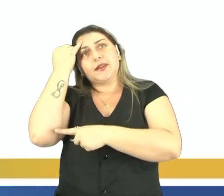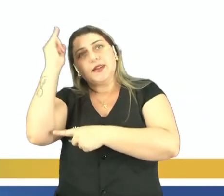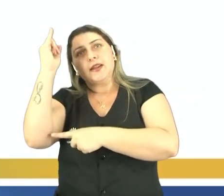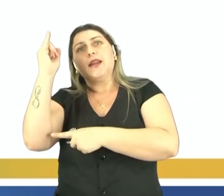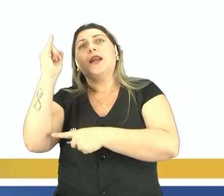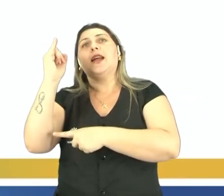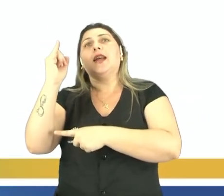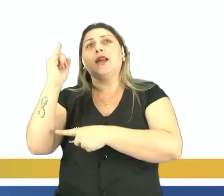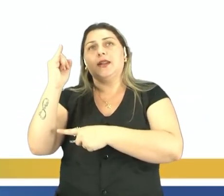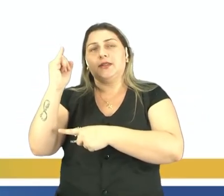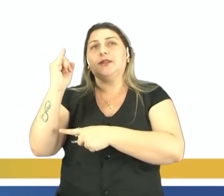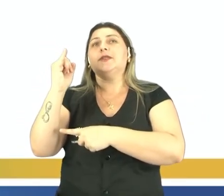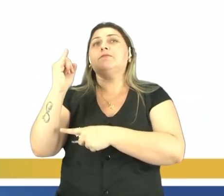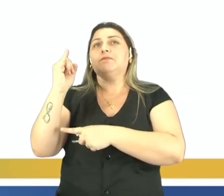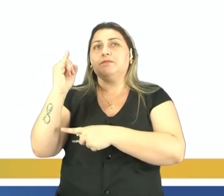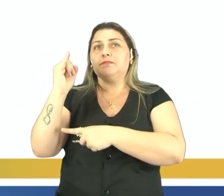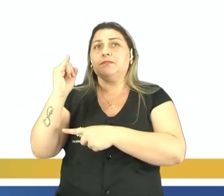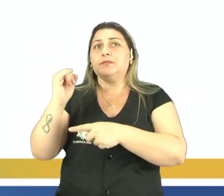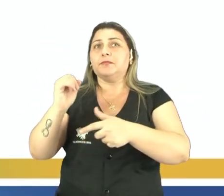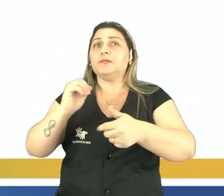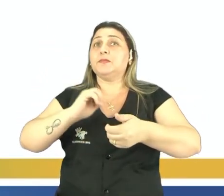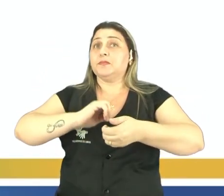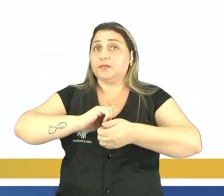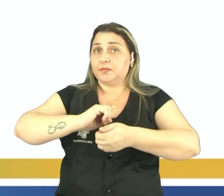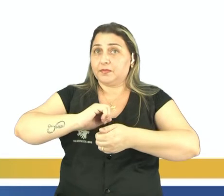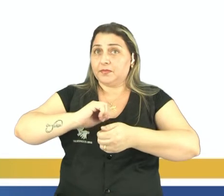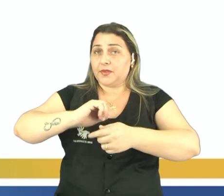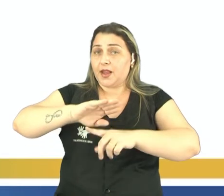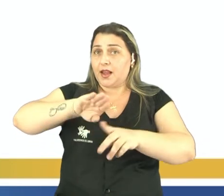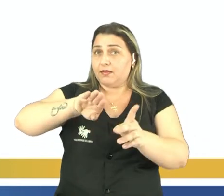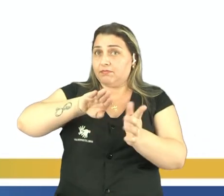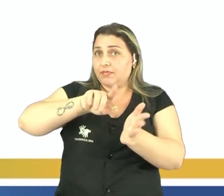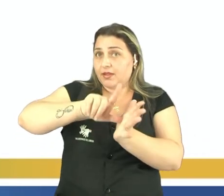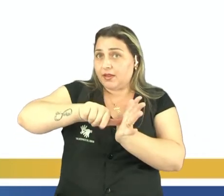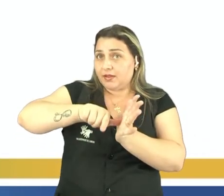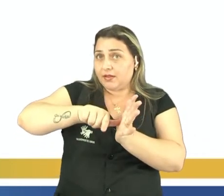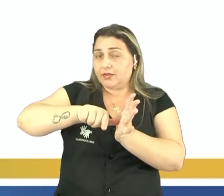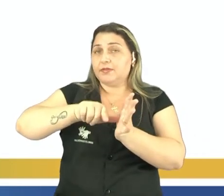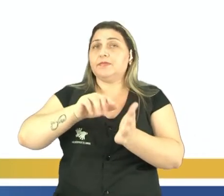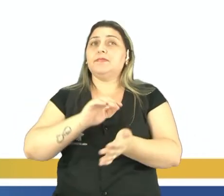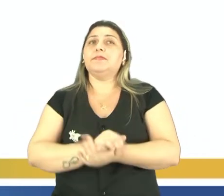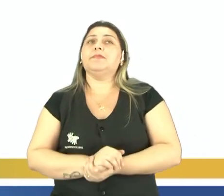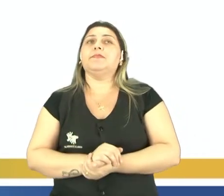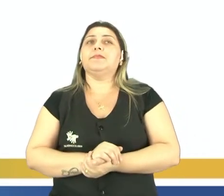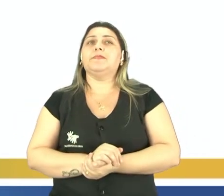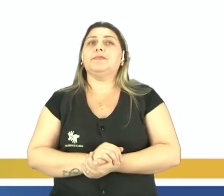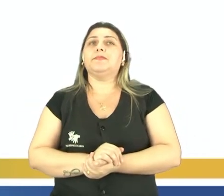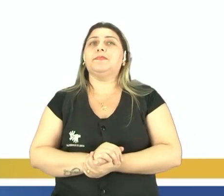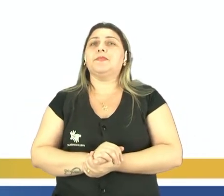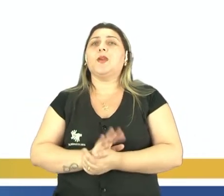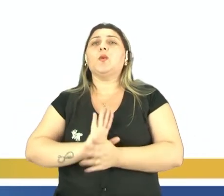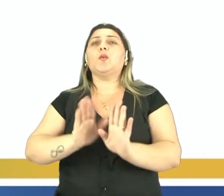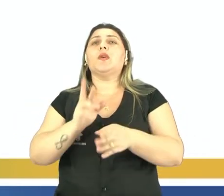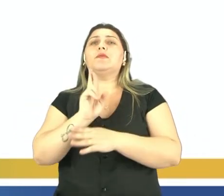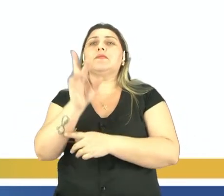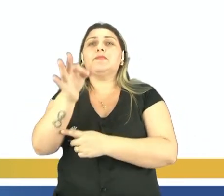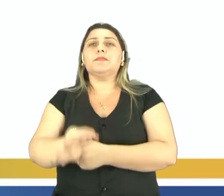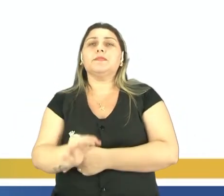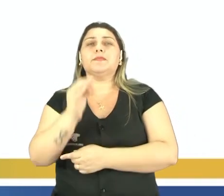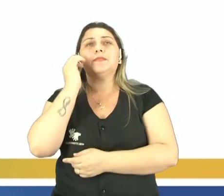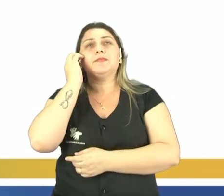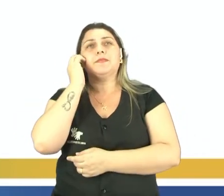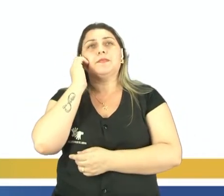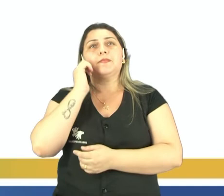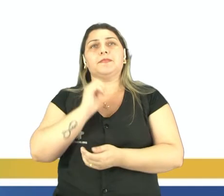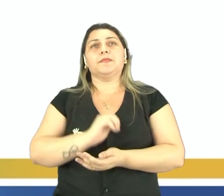de que o debate sobre a segregação racial está ultrapassado? Então, de acordo com o que nós observamos na aula, qual seria a resposta correta? Vamos lá